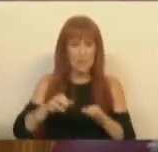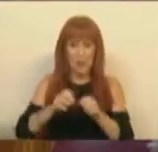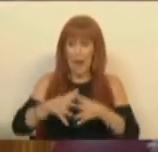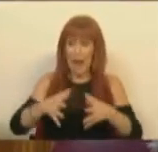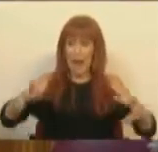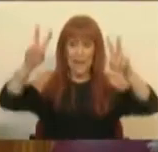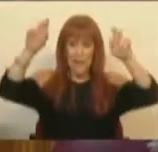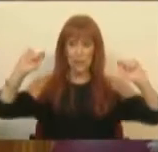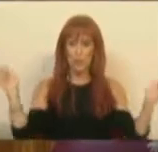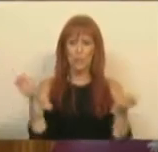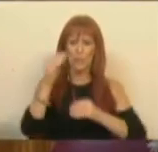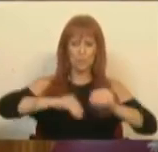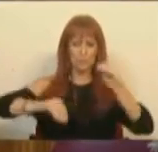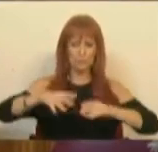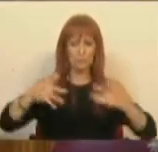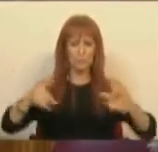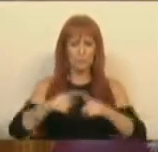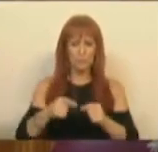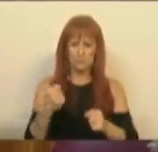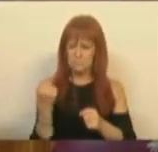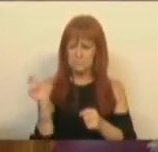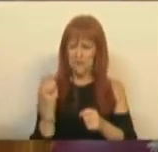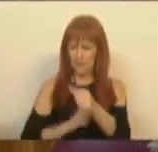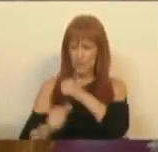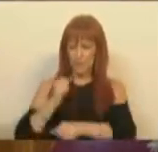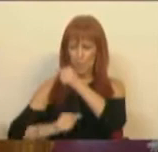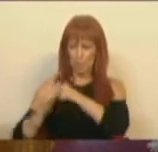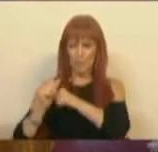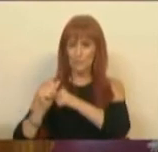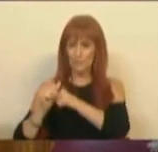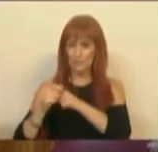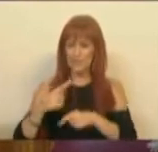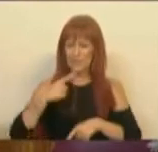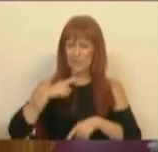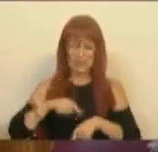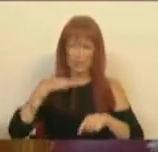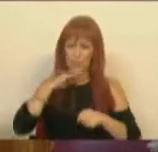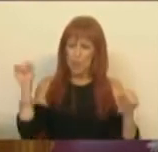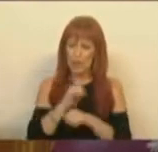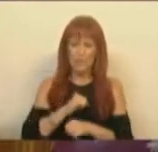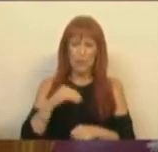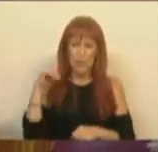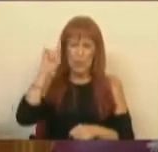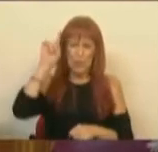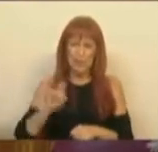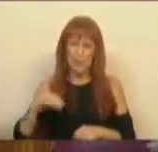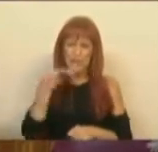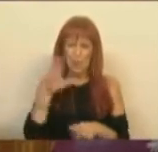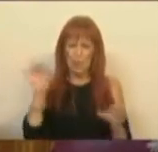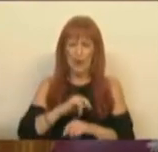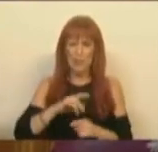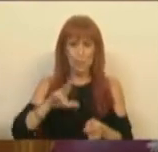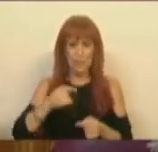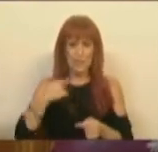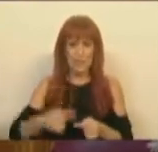grandes assuntos na campanha eleitoral, de ainda há poucos meses atrás, em pleno inverno e nos dias mais frios que o país sofreu